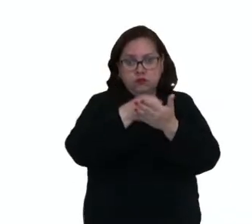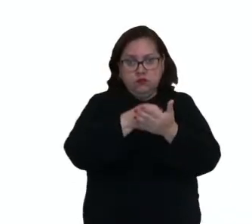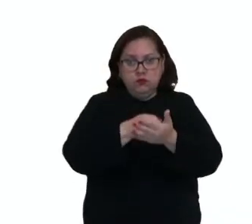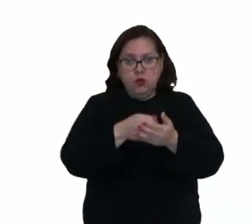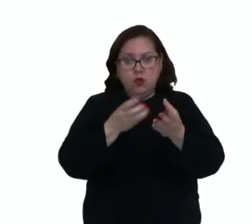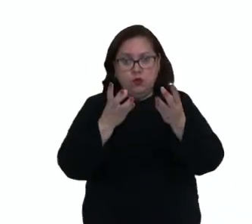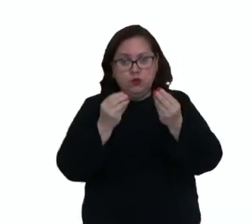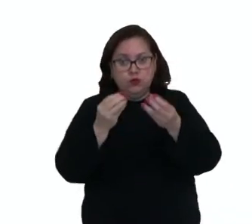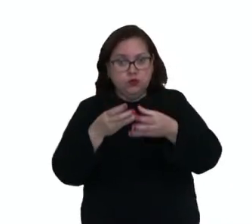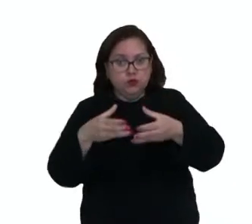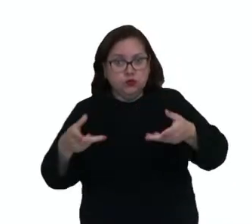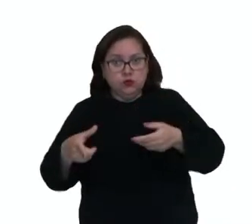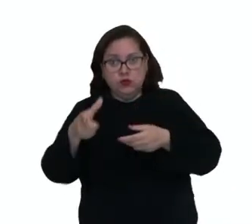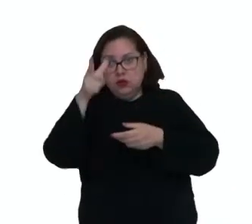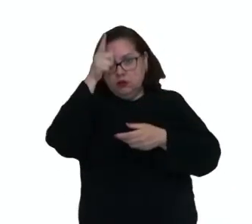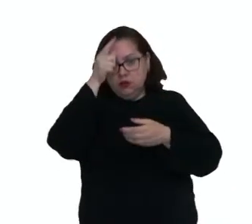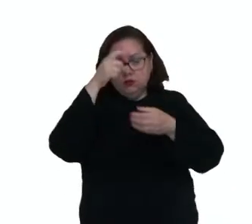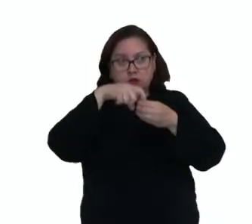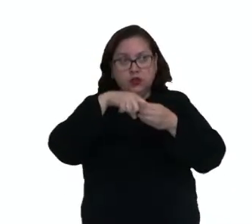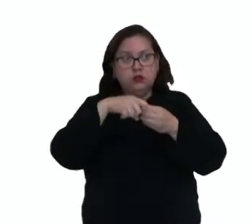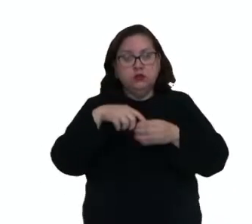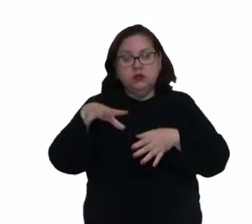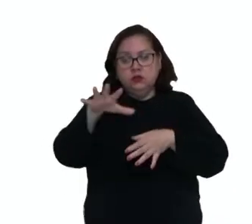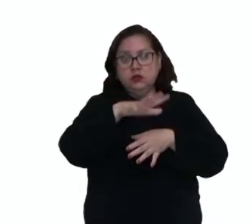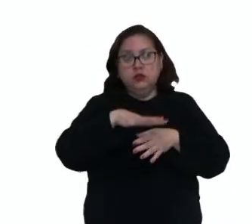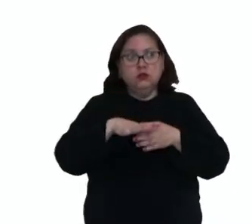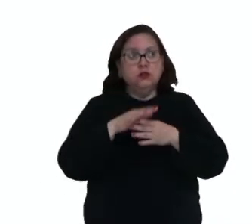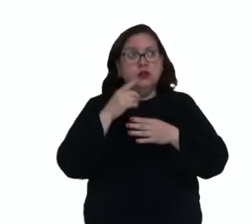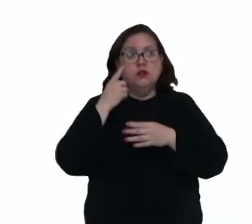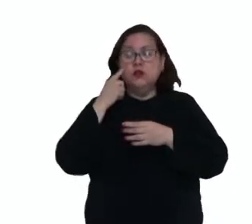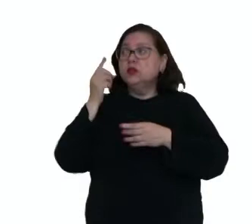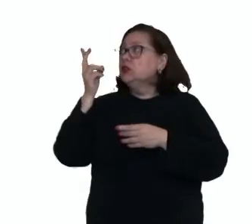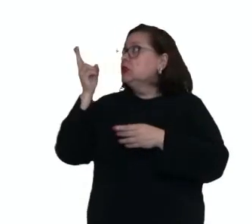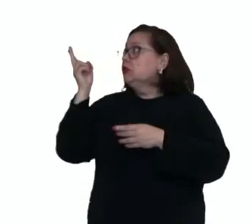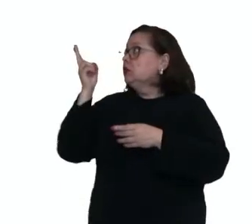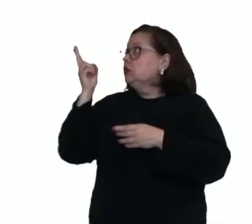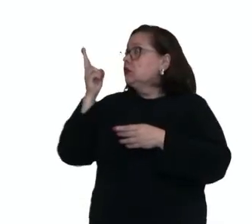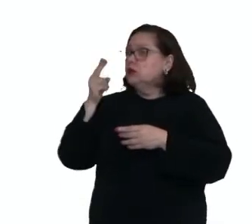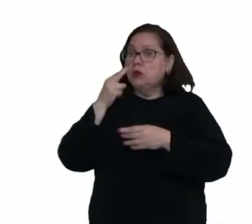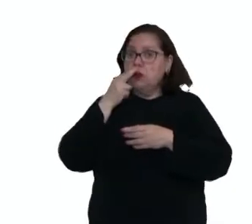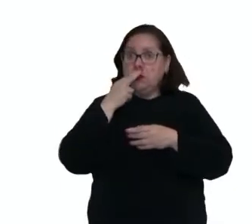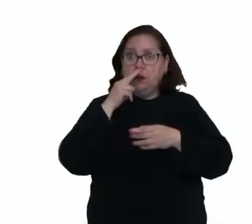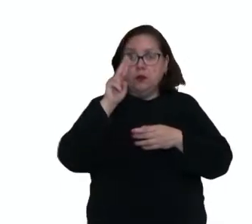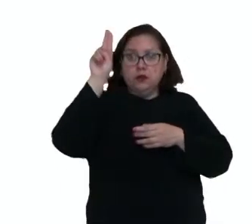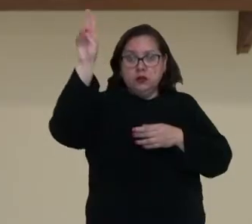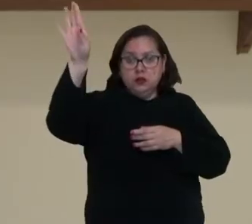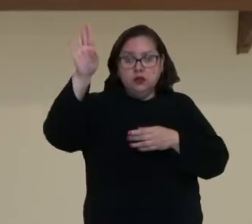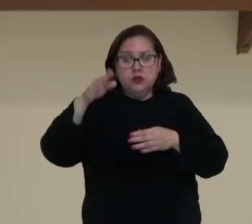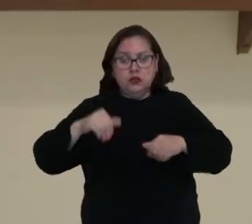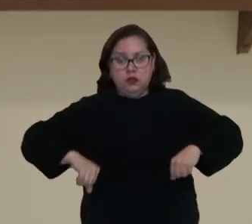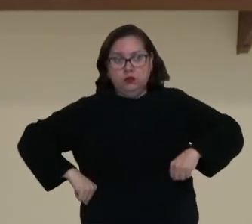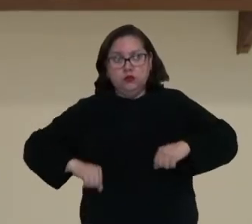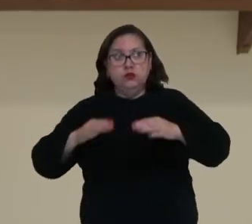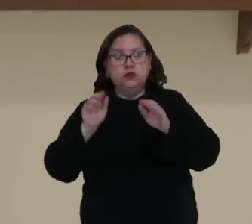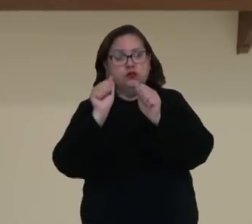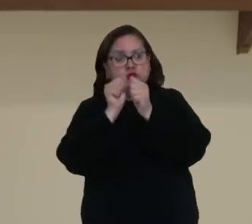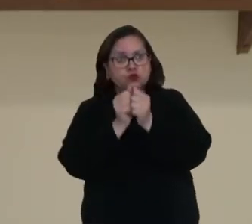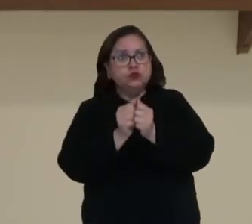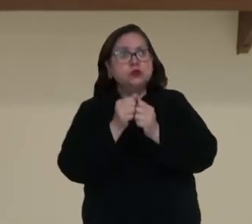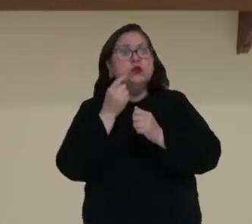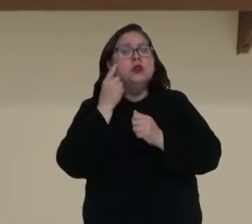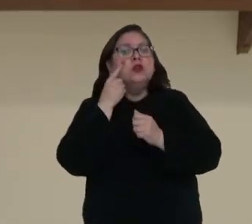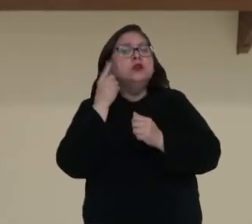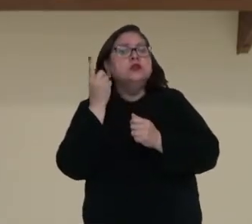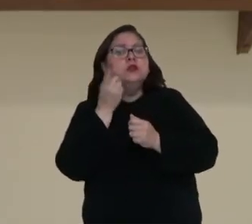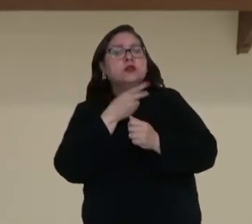por uma grande maioria de alemães. A gente vai ver nessa imagem, inclusive, Benito Mussolini e Hitler juntos. A gente